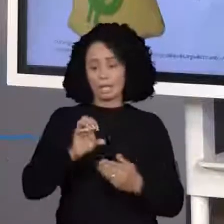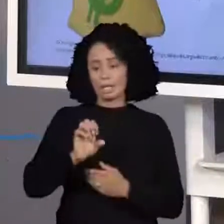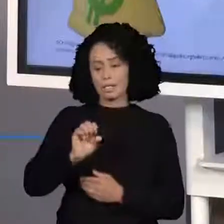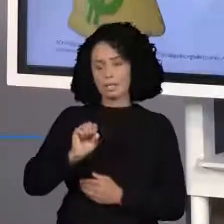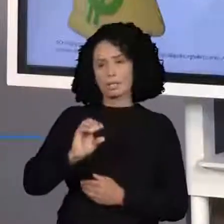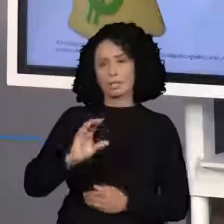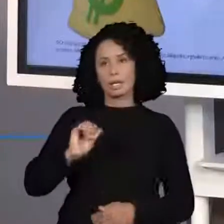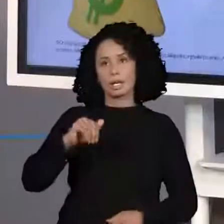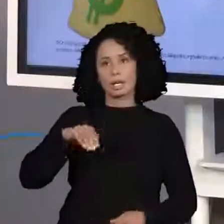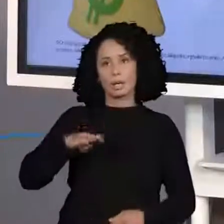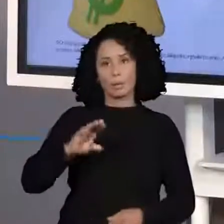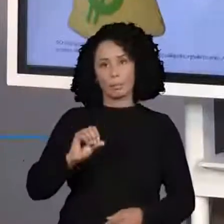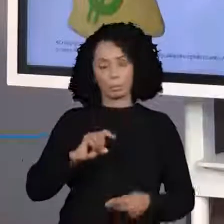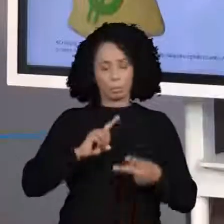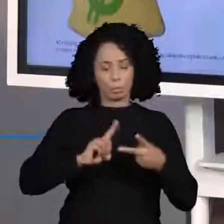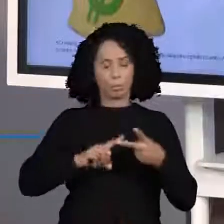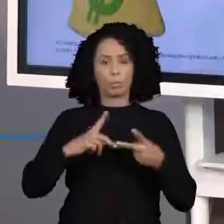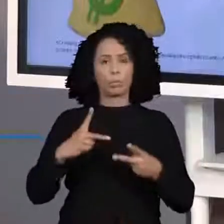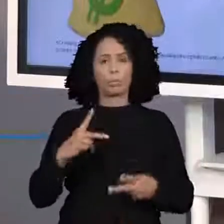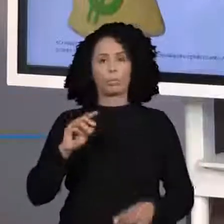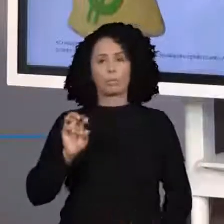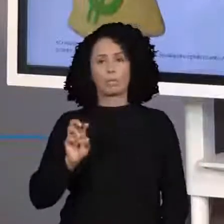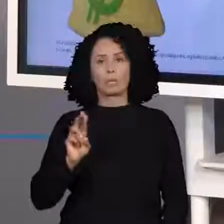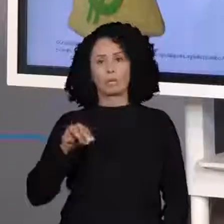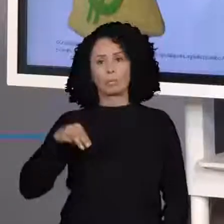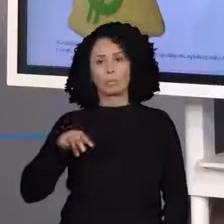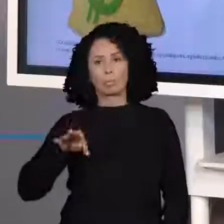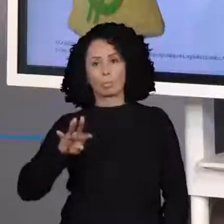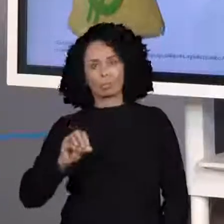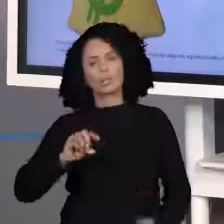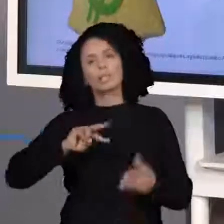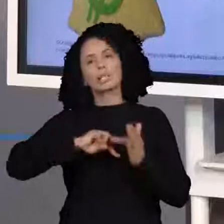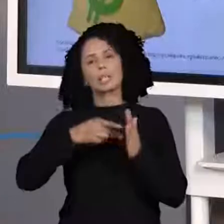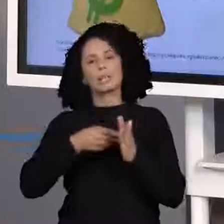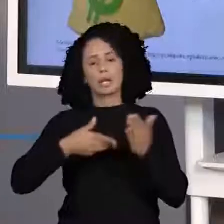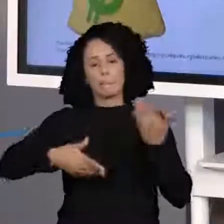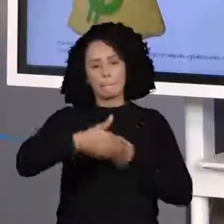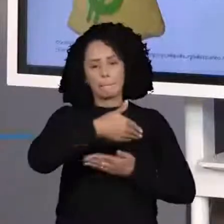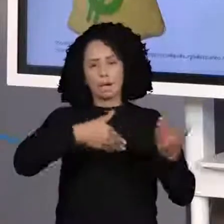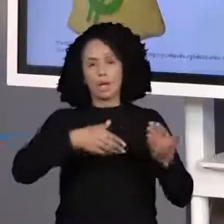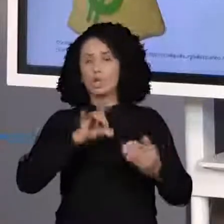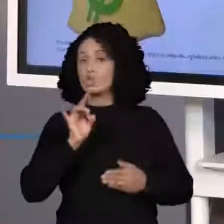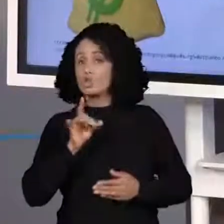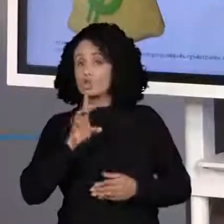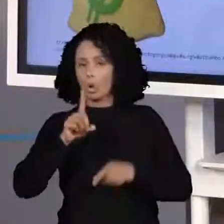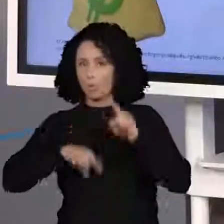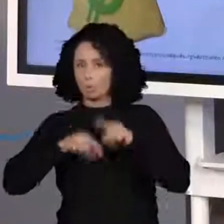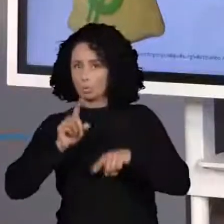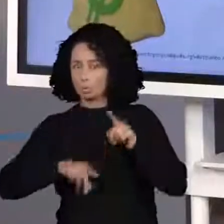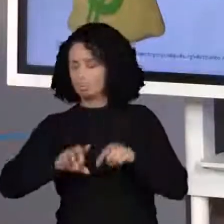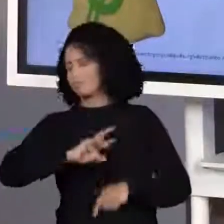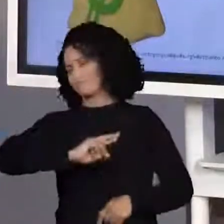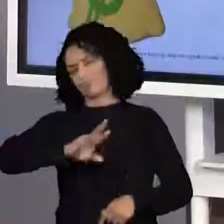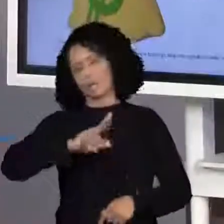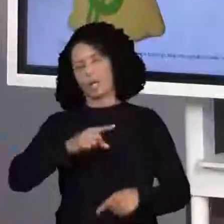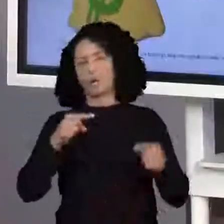também está ligado à troca direta, não só de produtos, mas também de serviços. Vamos na tela comigo.